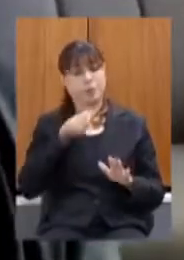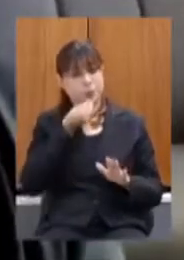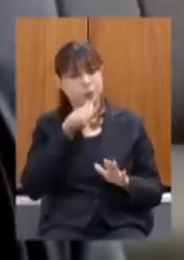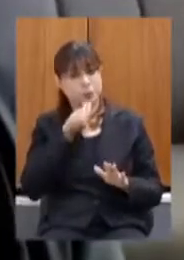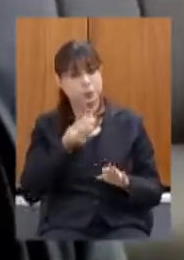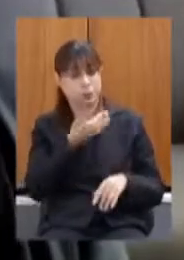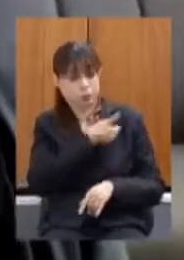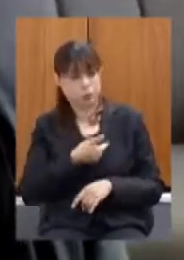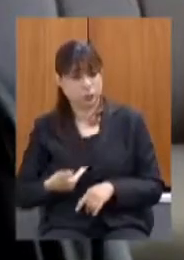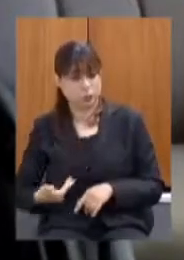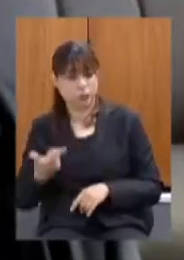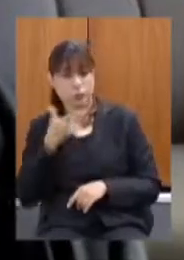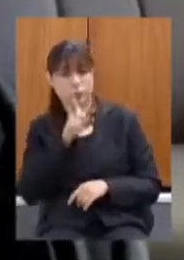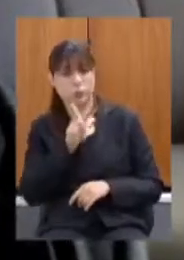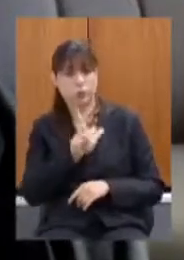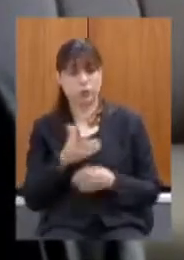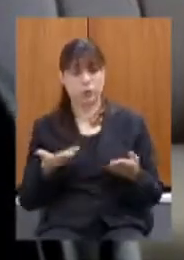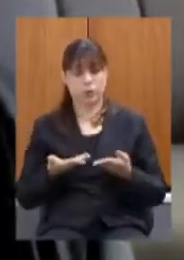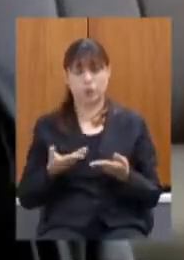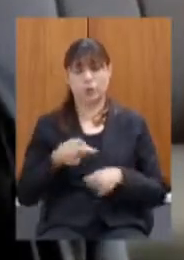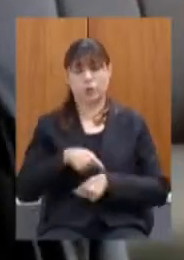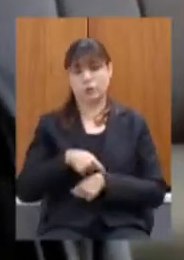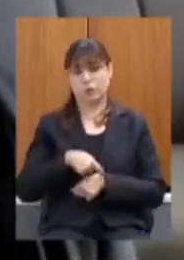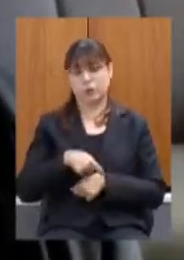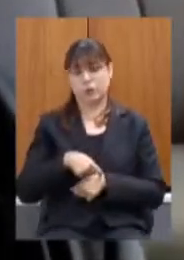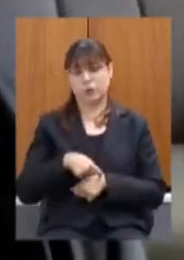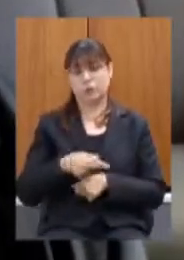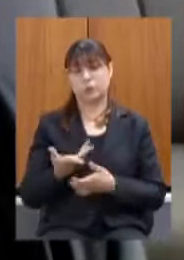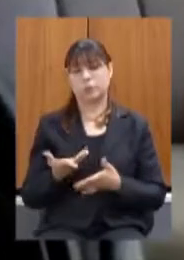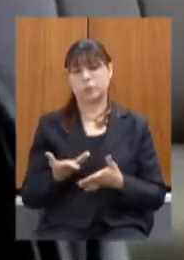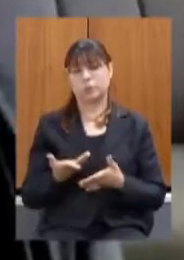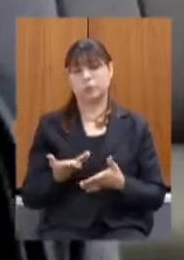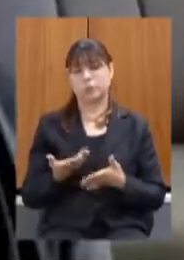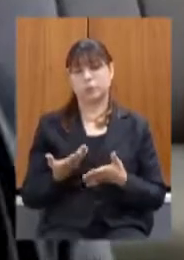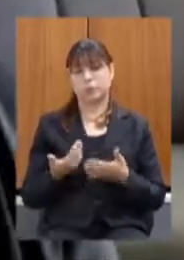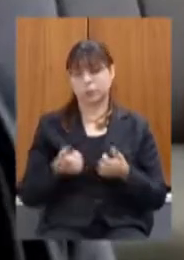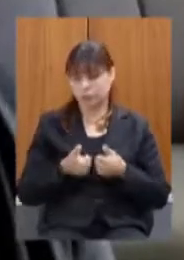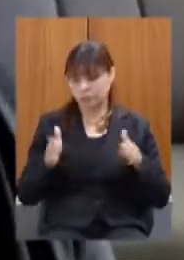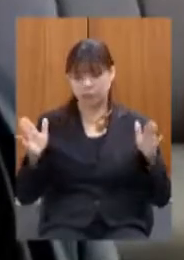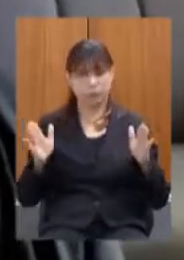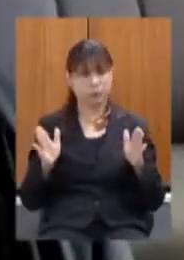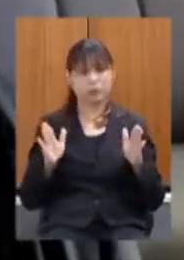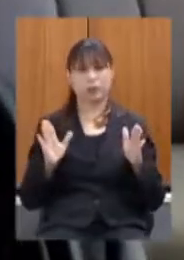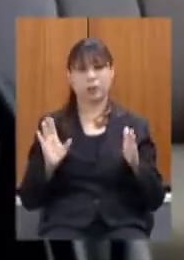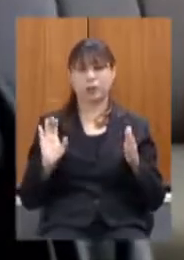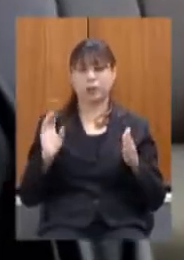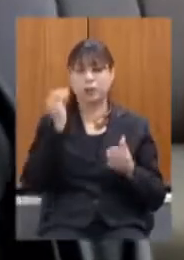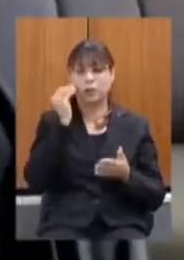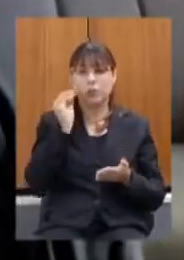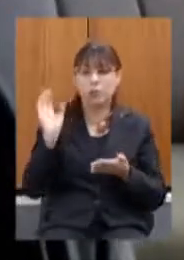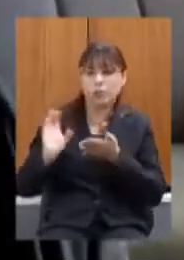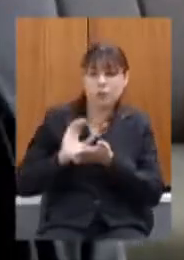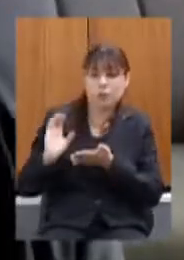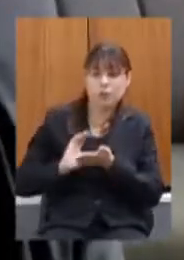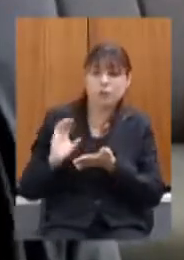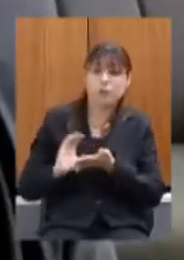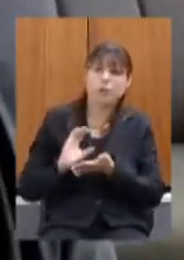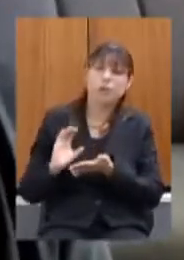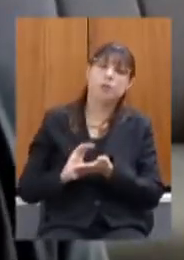com maior ousadia destravar mais os investimentos buscar formas novas de